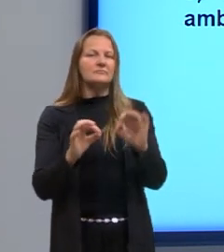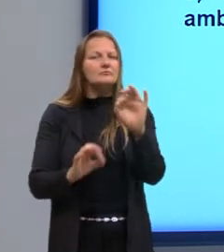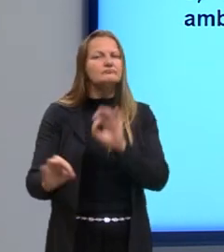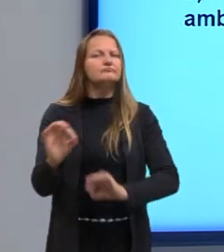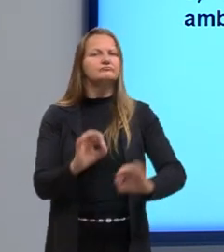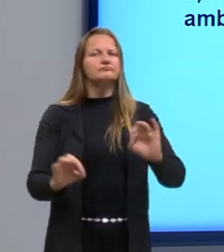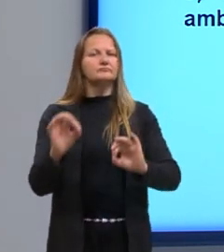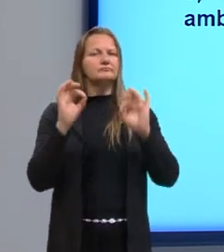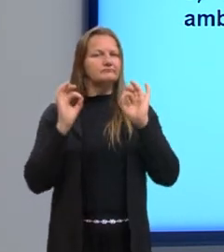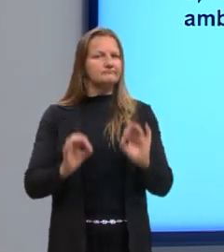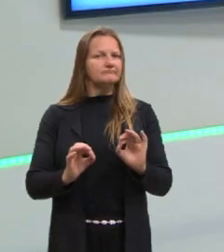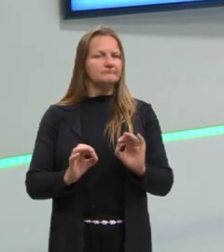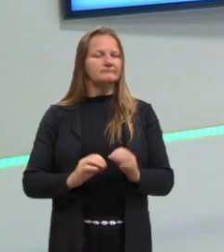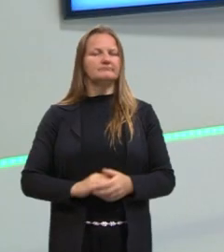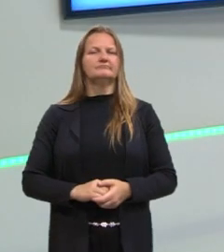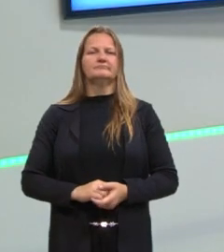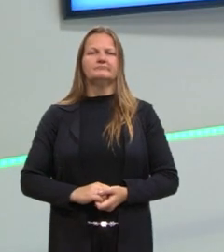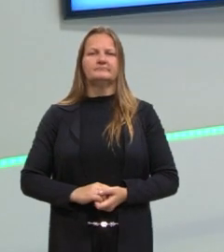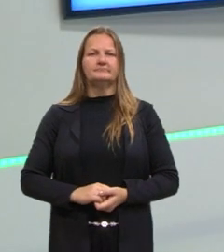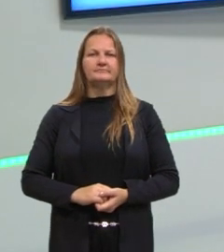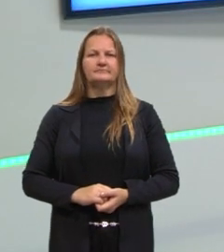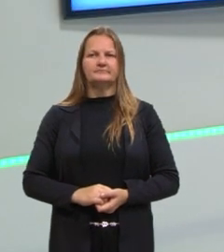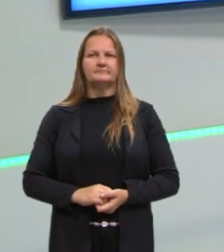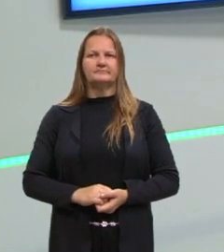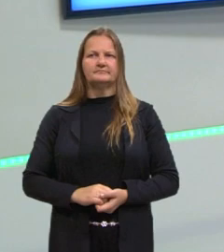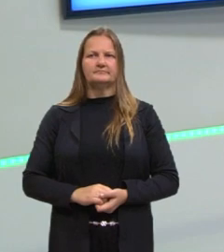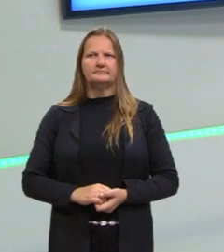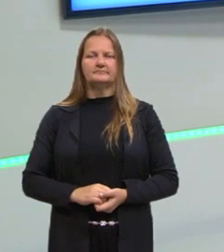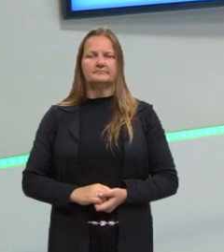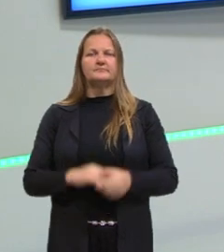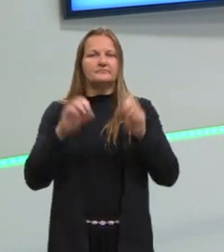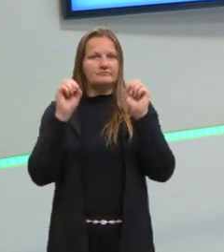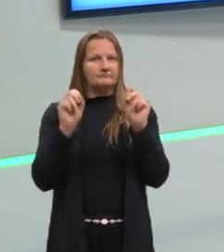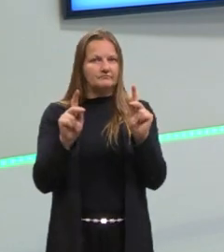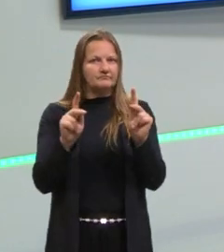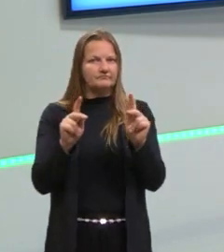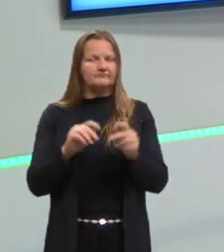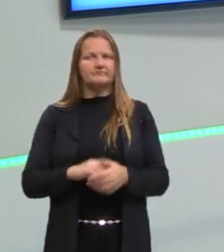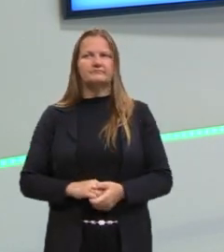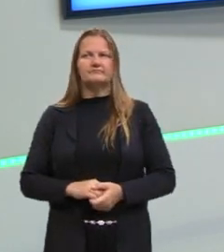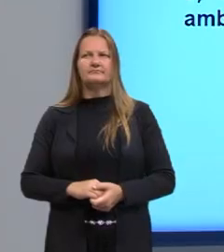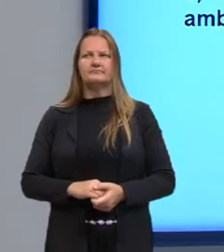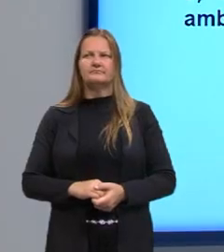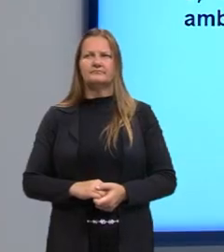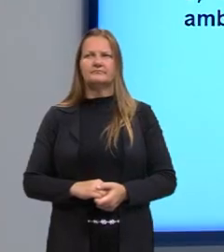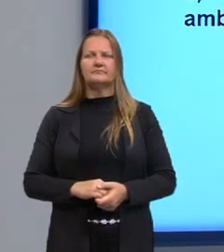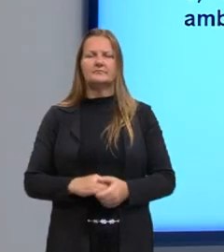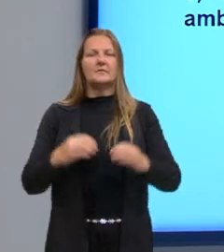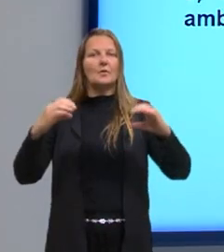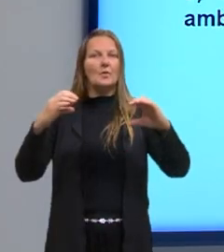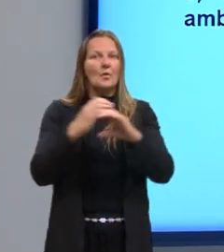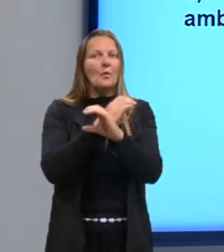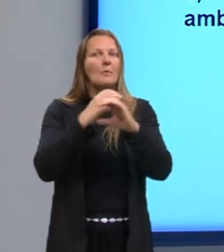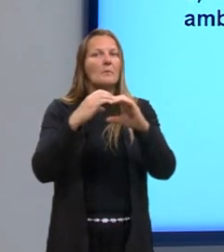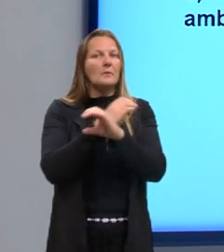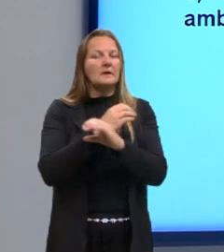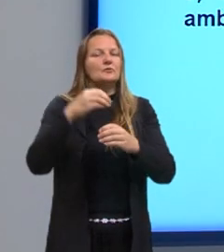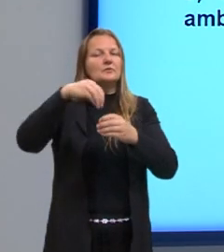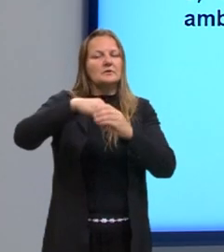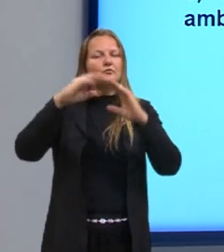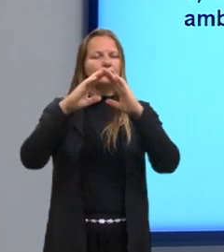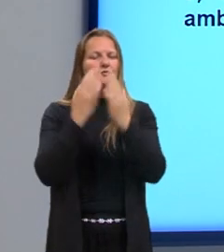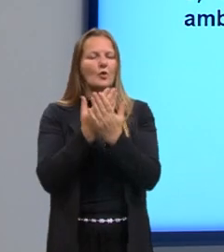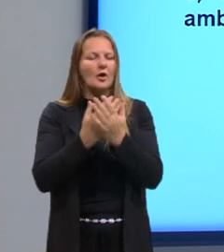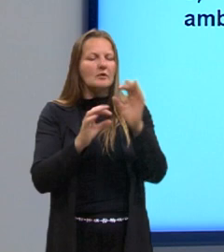colocar lá direitinho os resíduos nos lugares corretos. Certo? Olha só. Bem completinho lá dentro da escola,